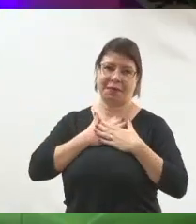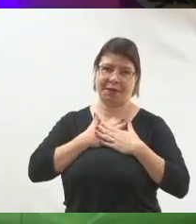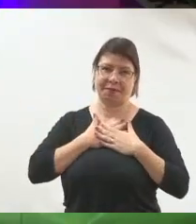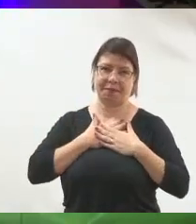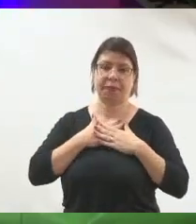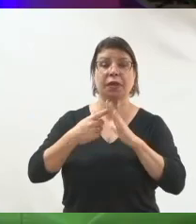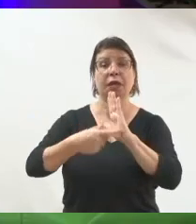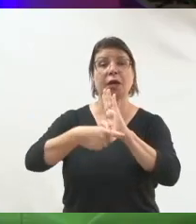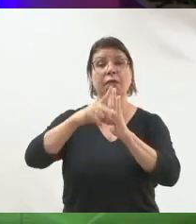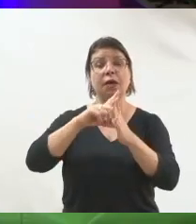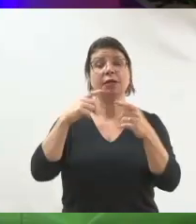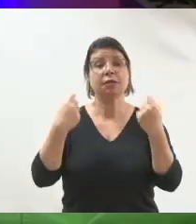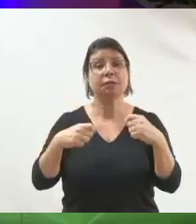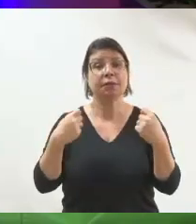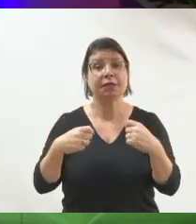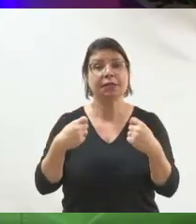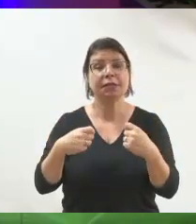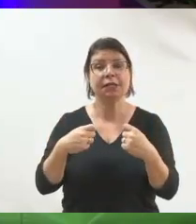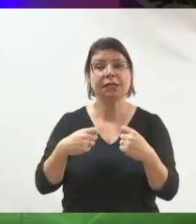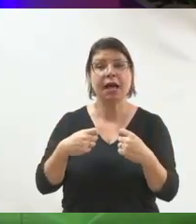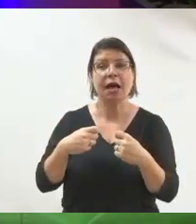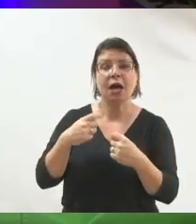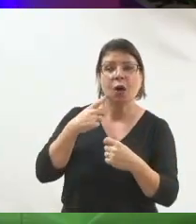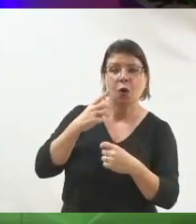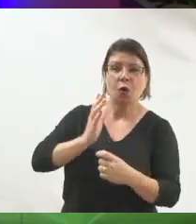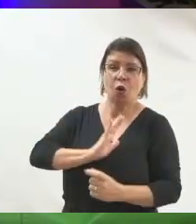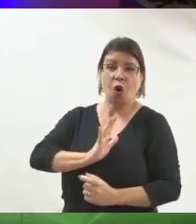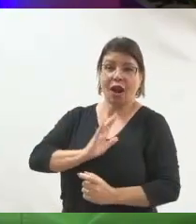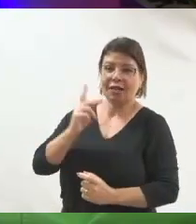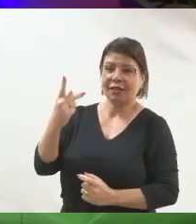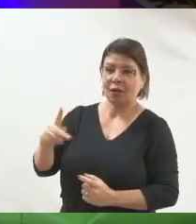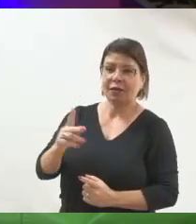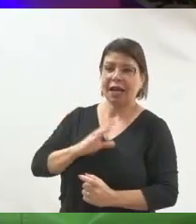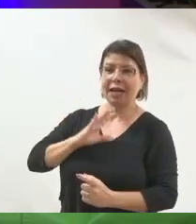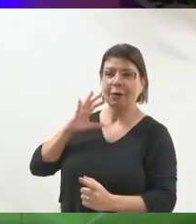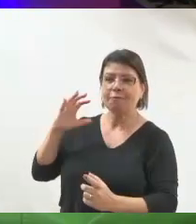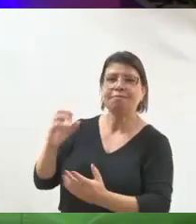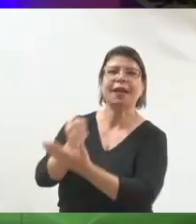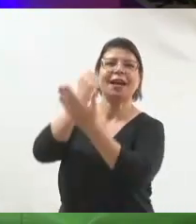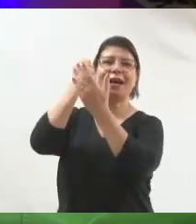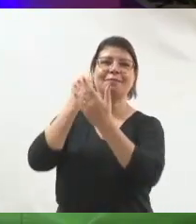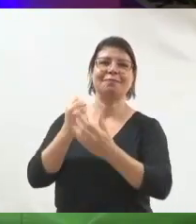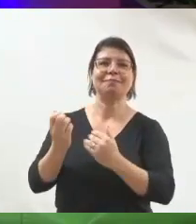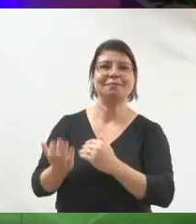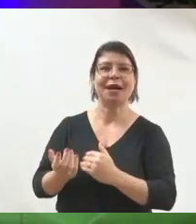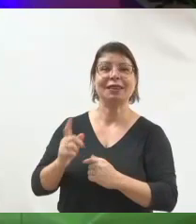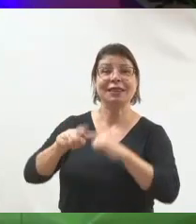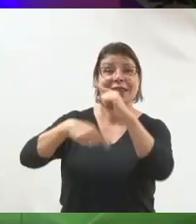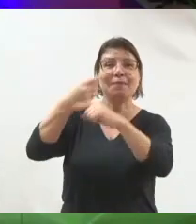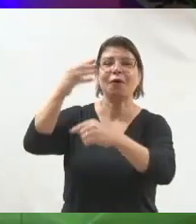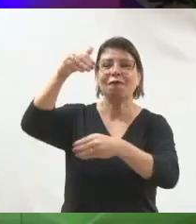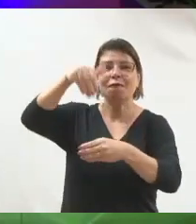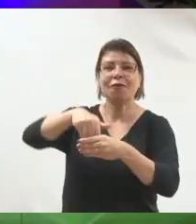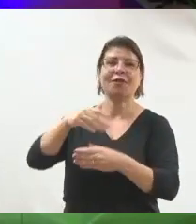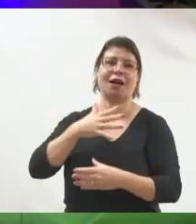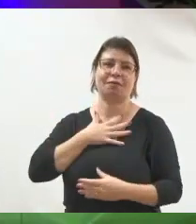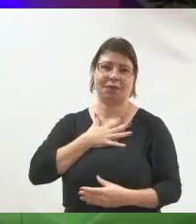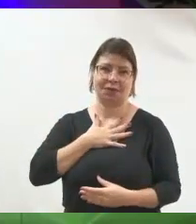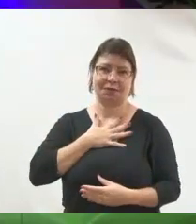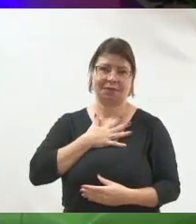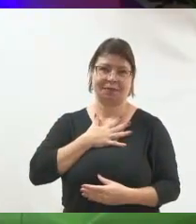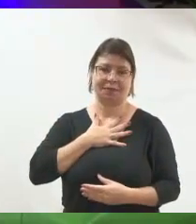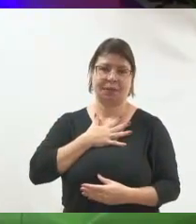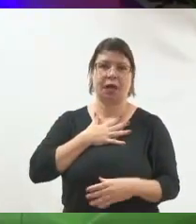para que eu conquiste o coração para depois ele, de fato, me dar o voto lá na urna. Porque a